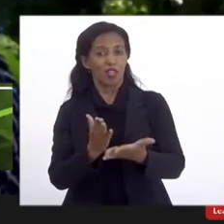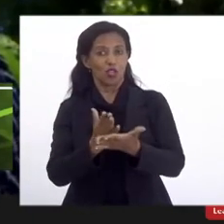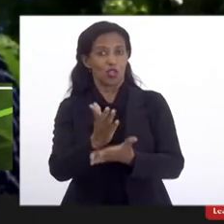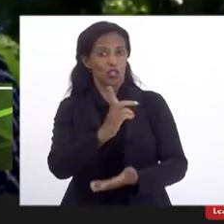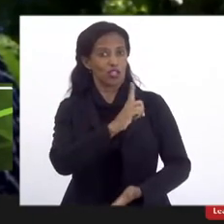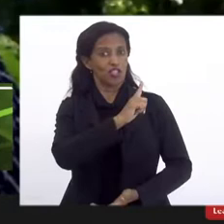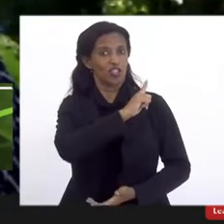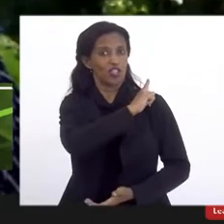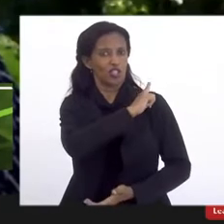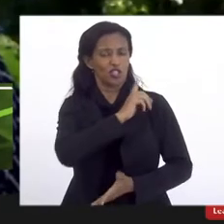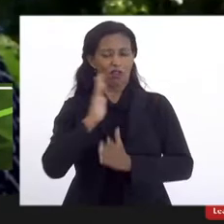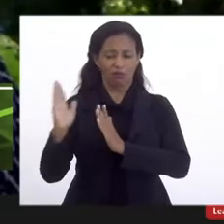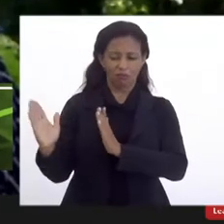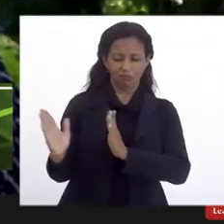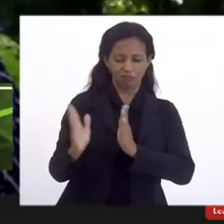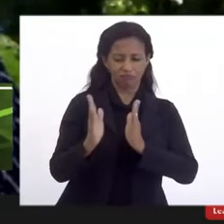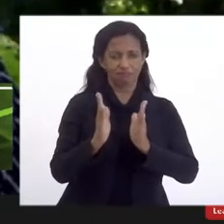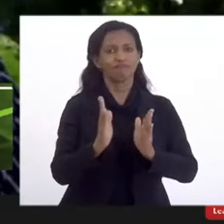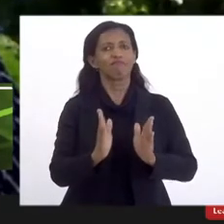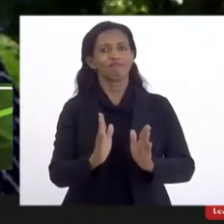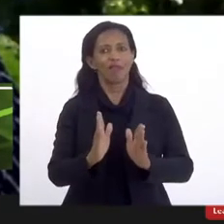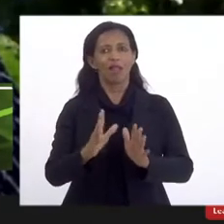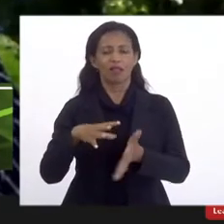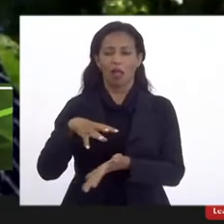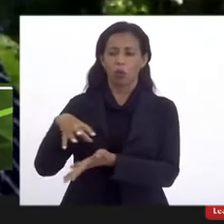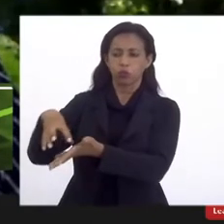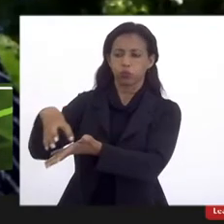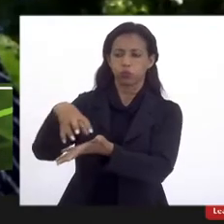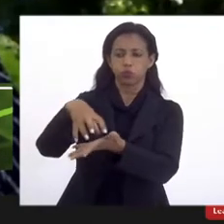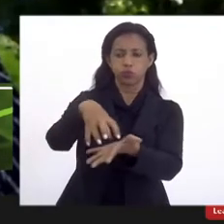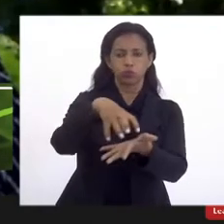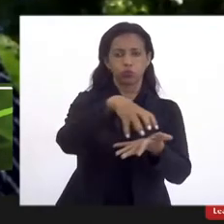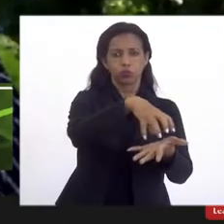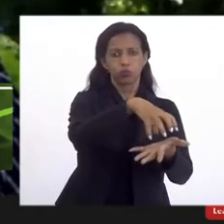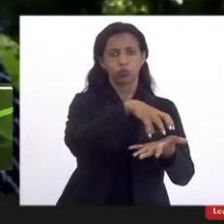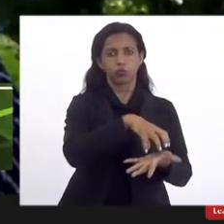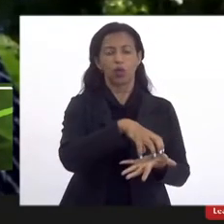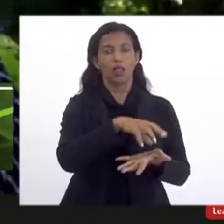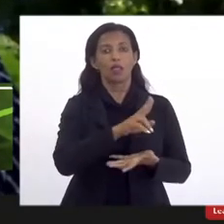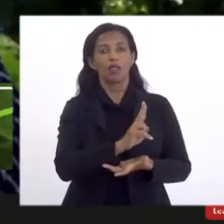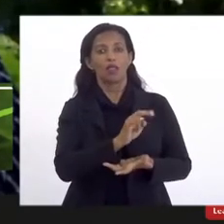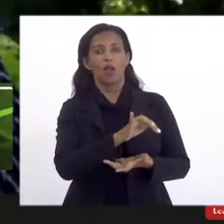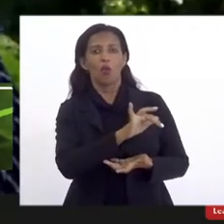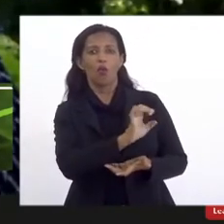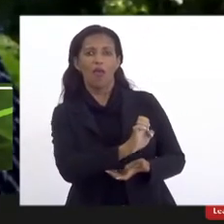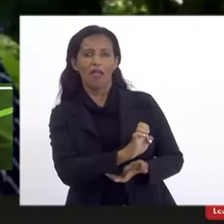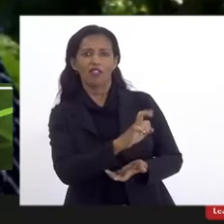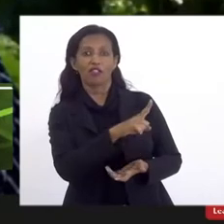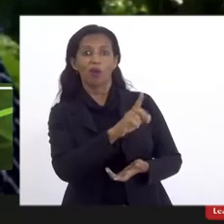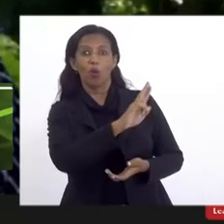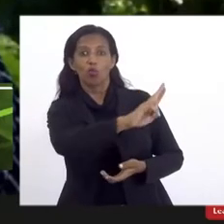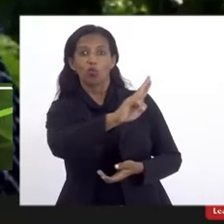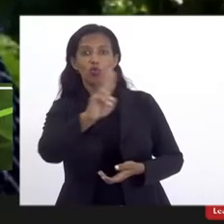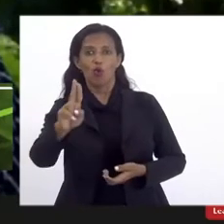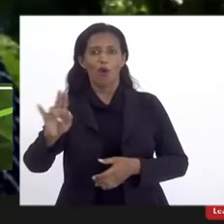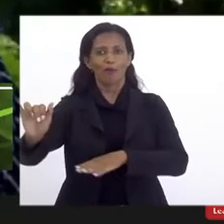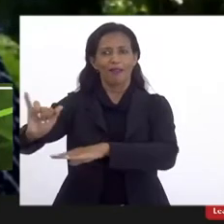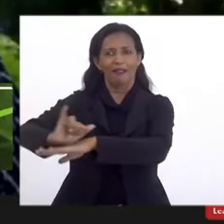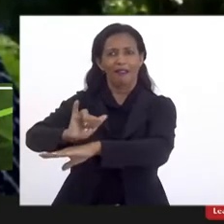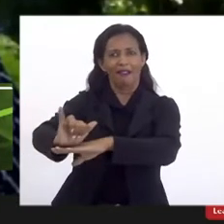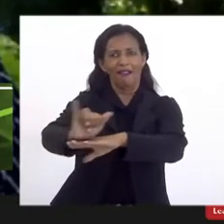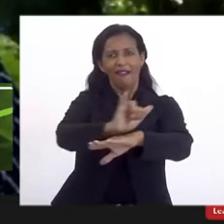ela passou a denominar os campos externos da UERJ de campos estratégicos, porque